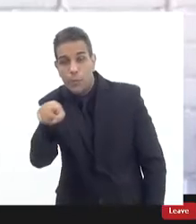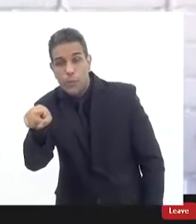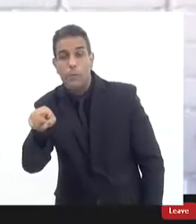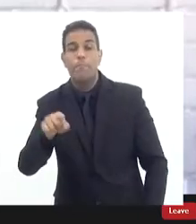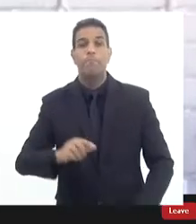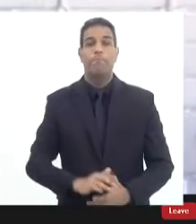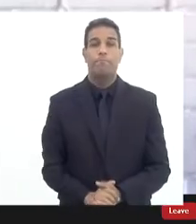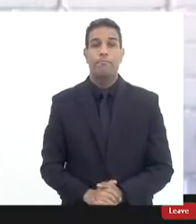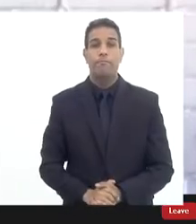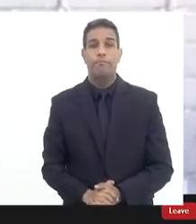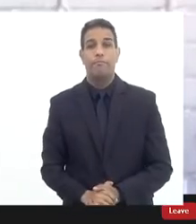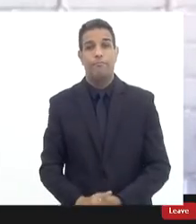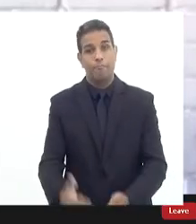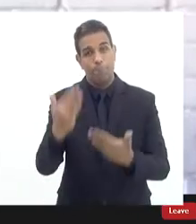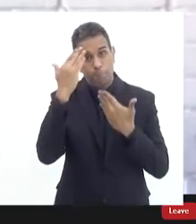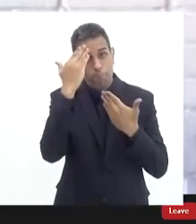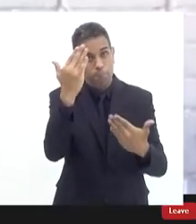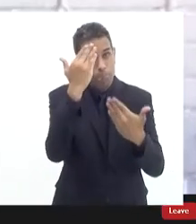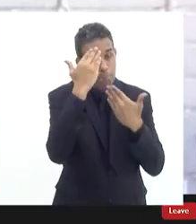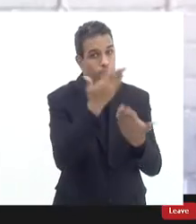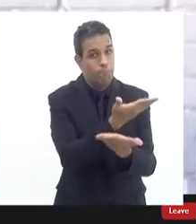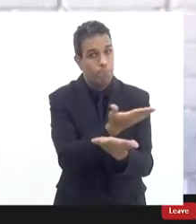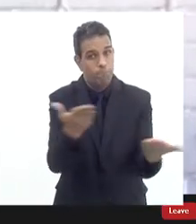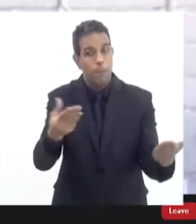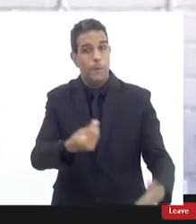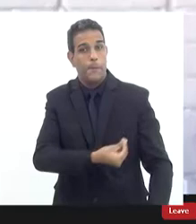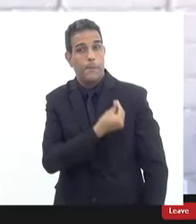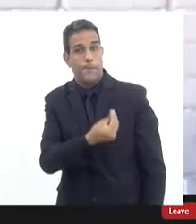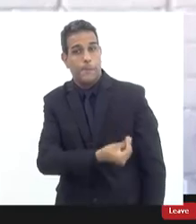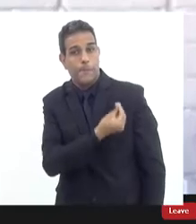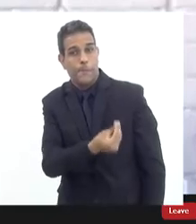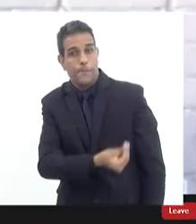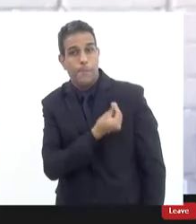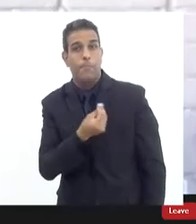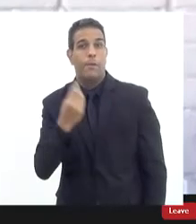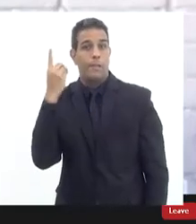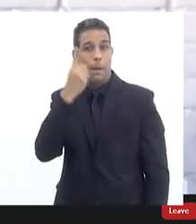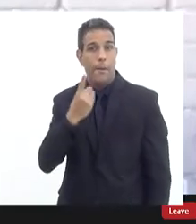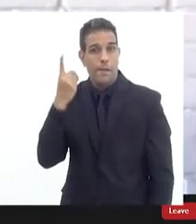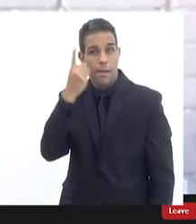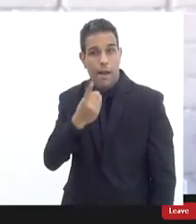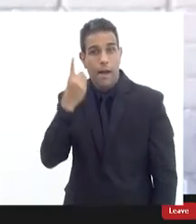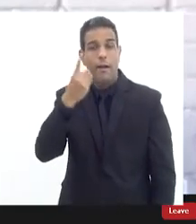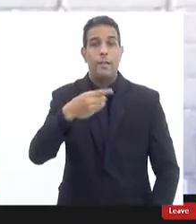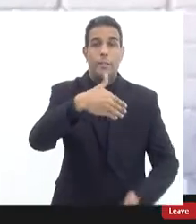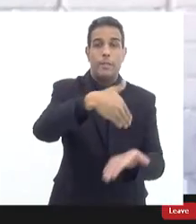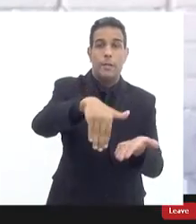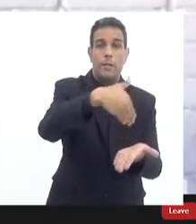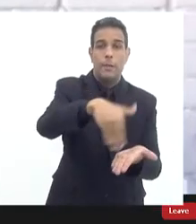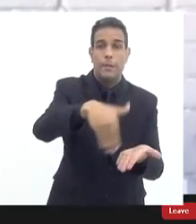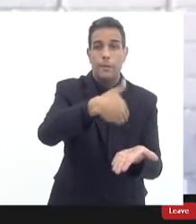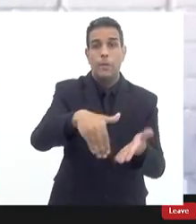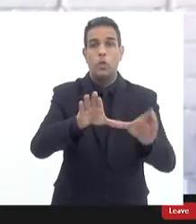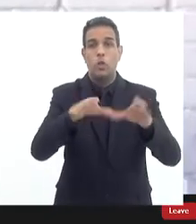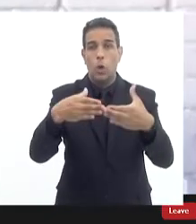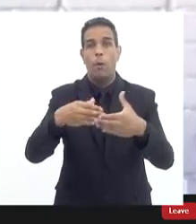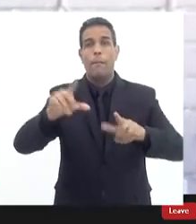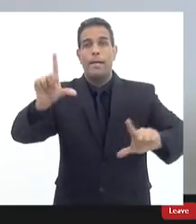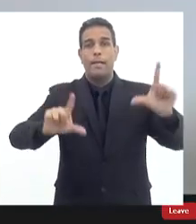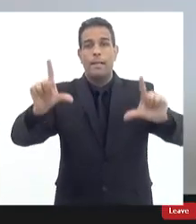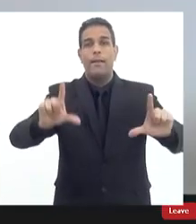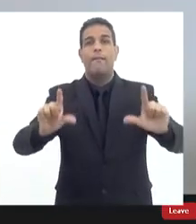retomo o agradecimento a participação convidados deputados secretários das comissões tv alérgica